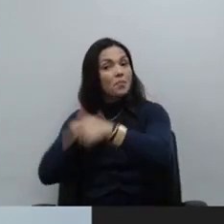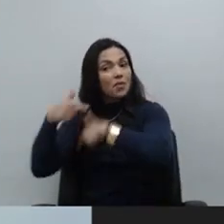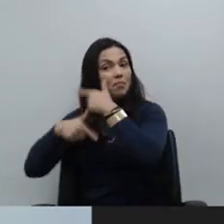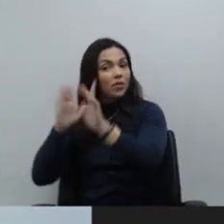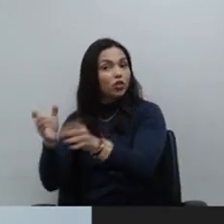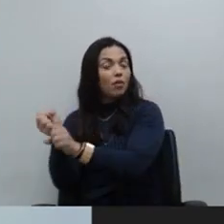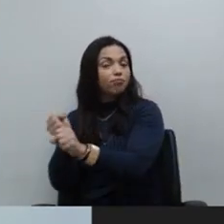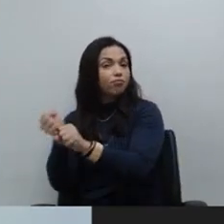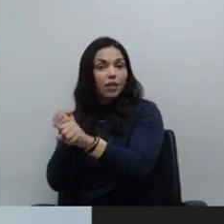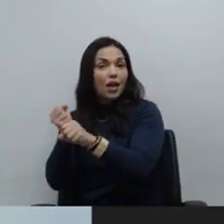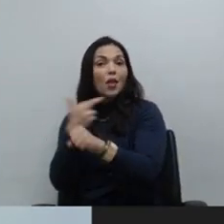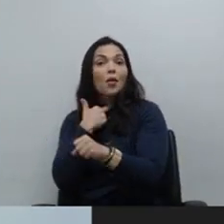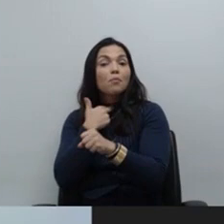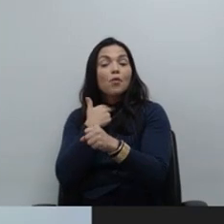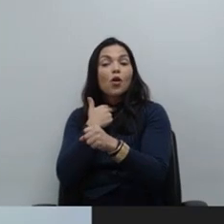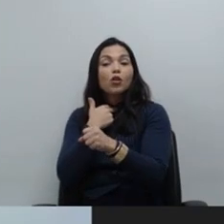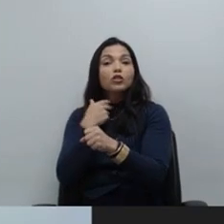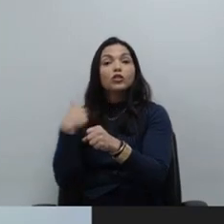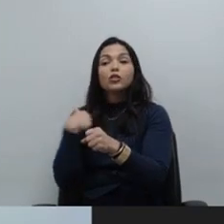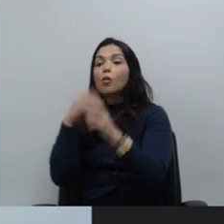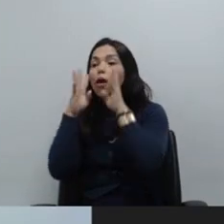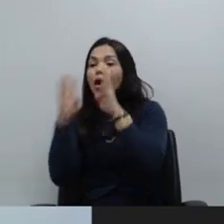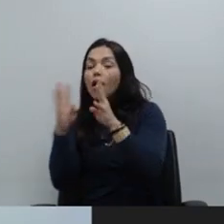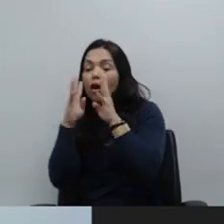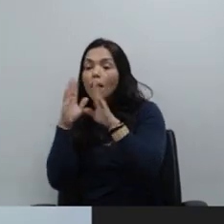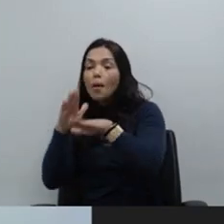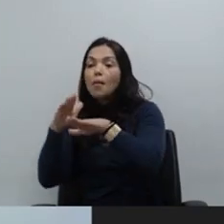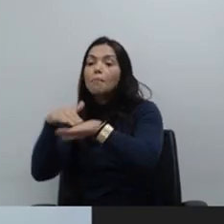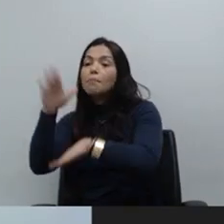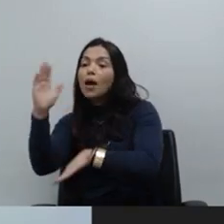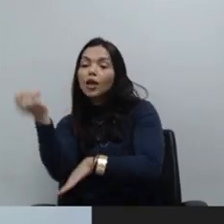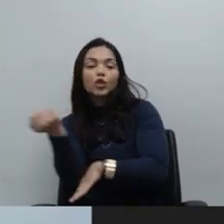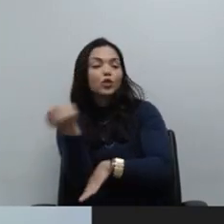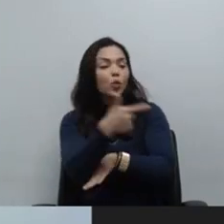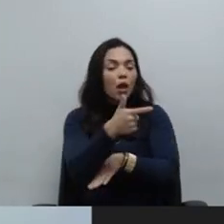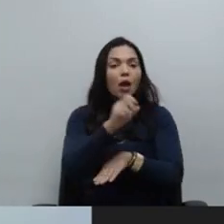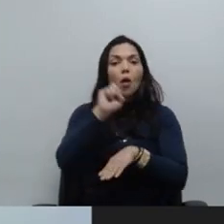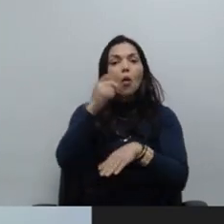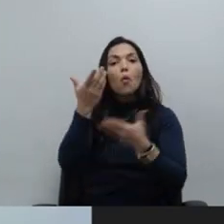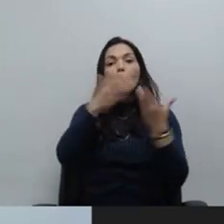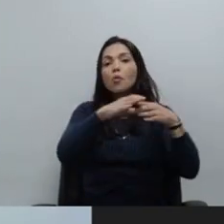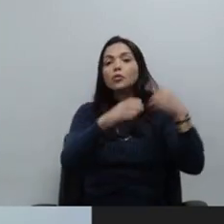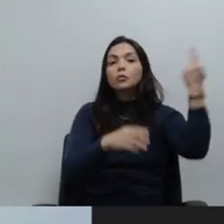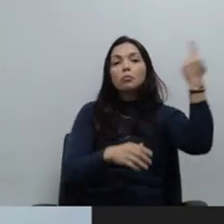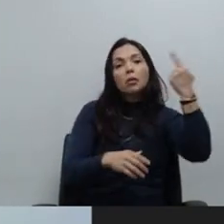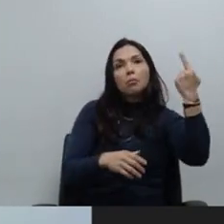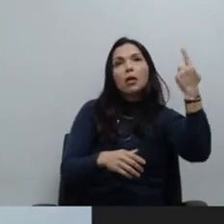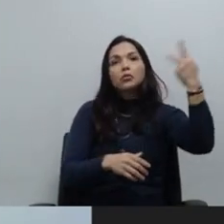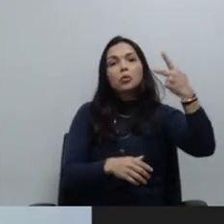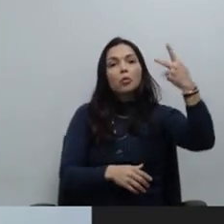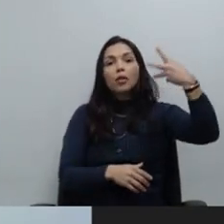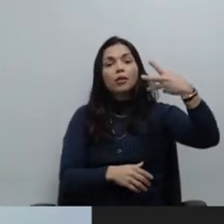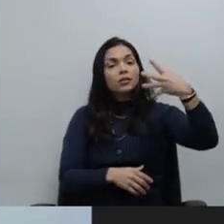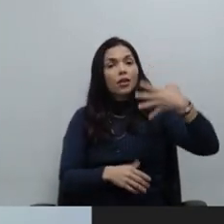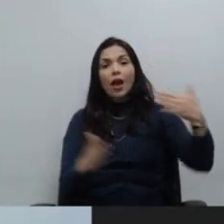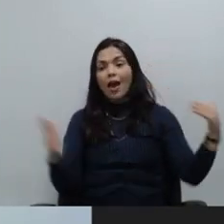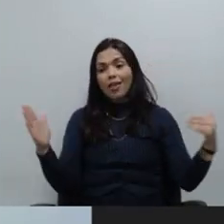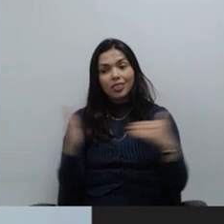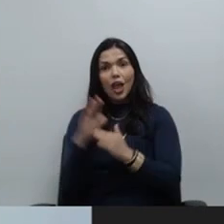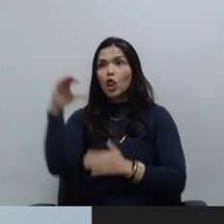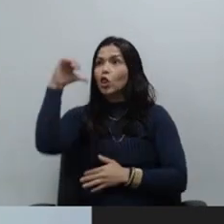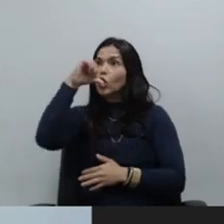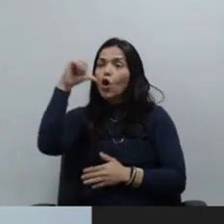tratamento entre os colegas do primeiro, os colegas optantes, os colegas do primeiro ou oitavo concurso e os colegas do nono